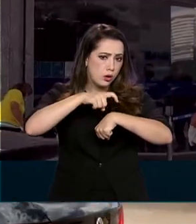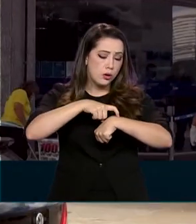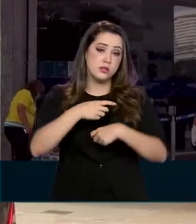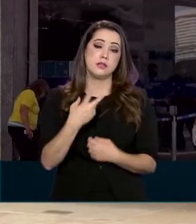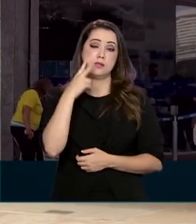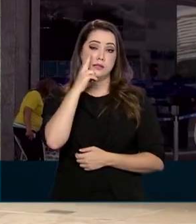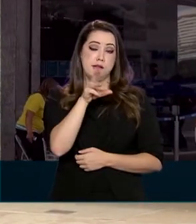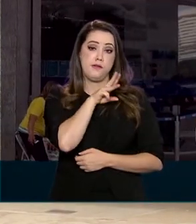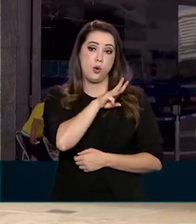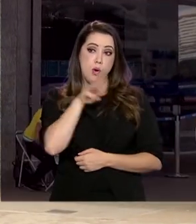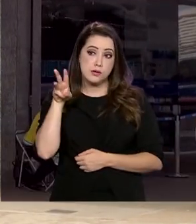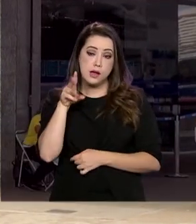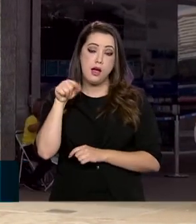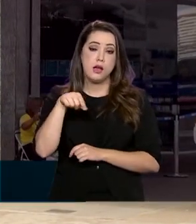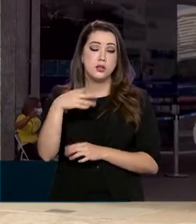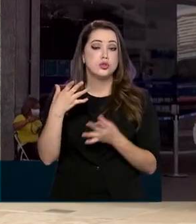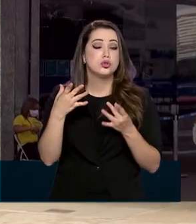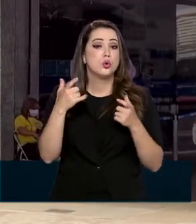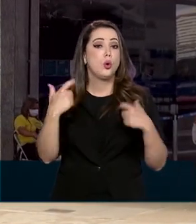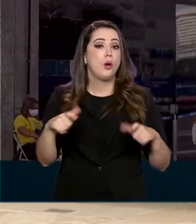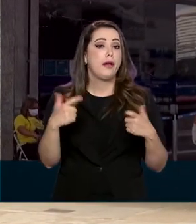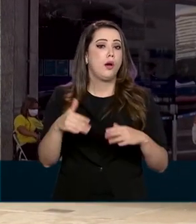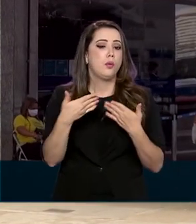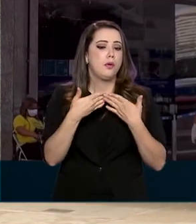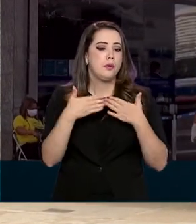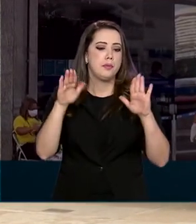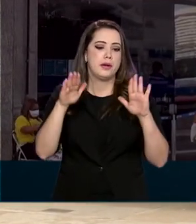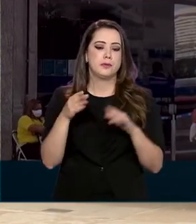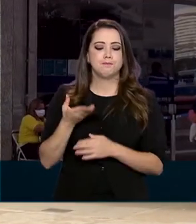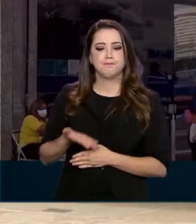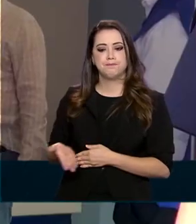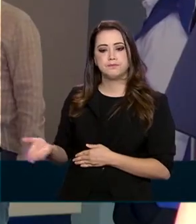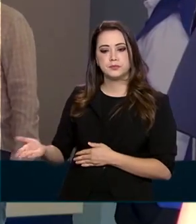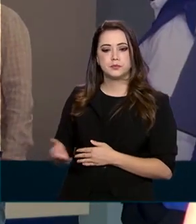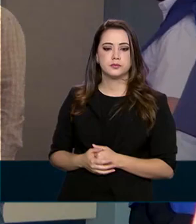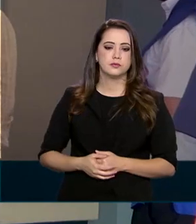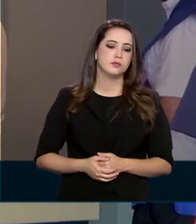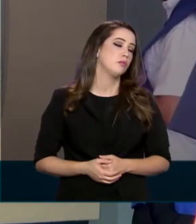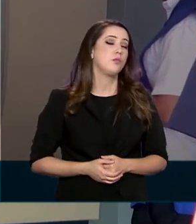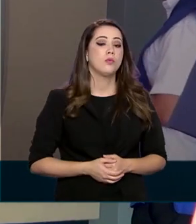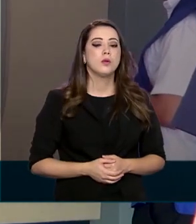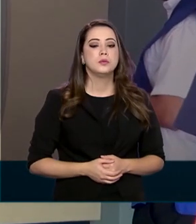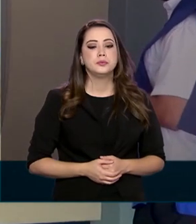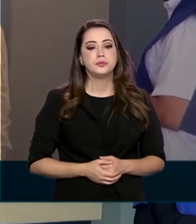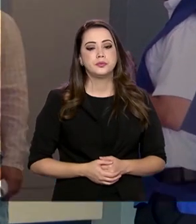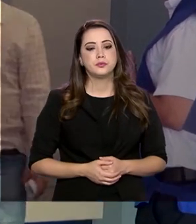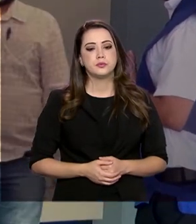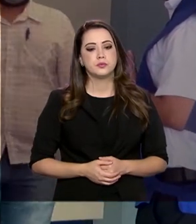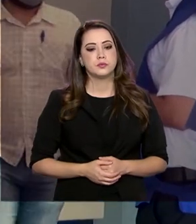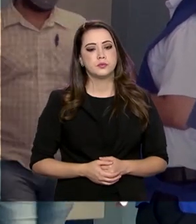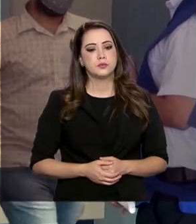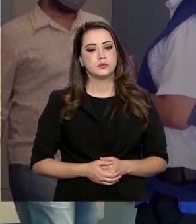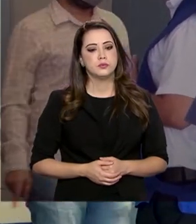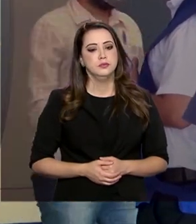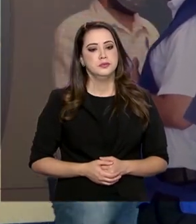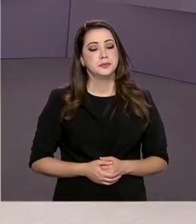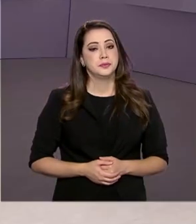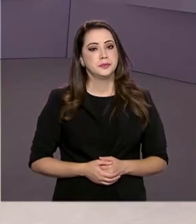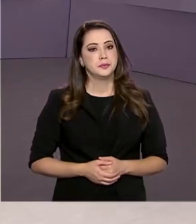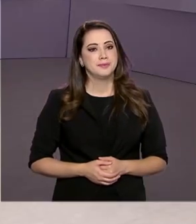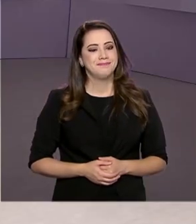estarão abertas pode ser conferida em caixa.gov.br barra atendimento.